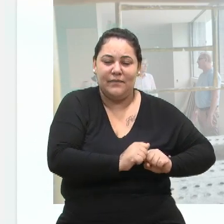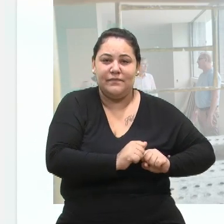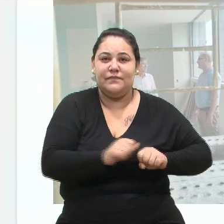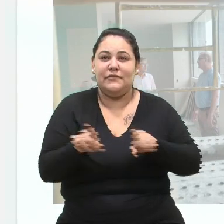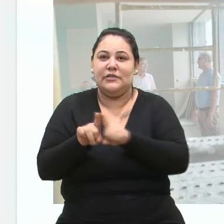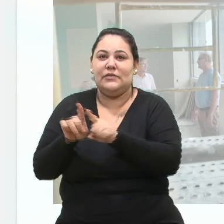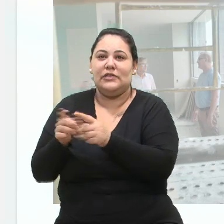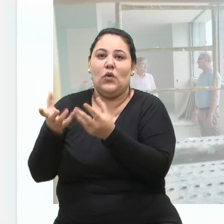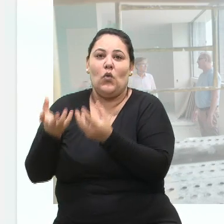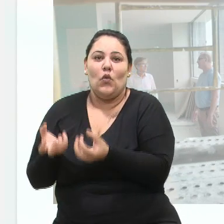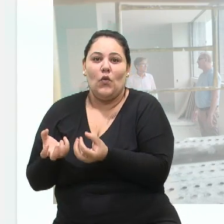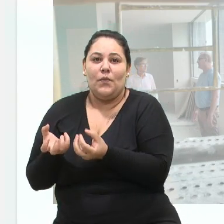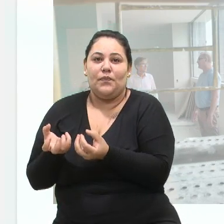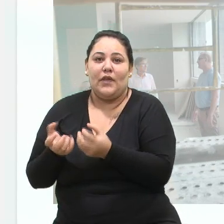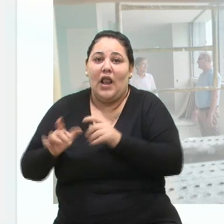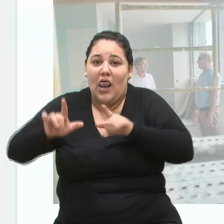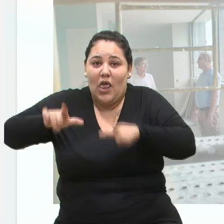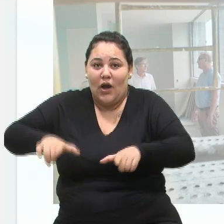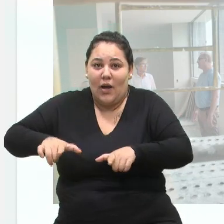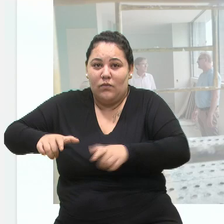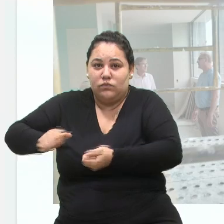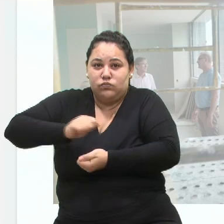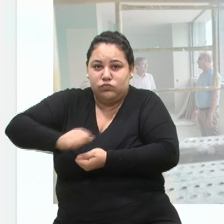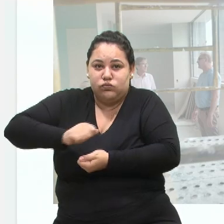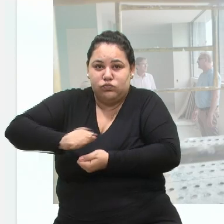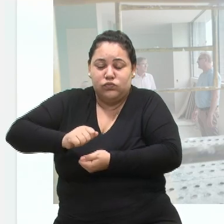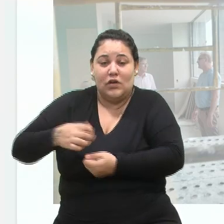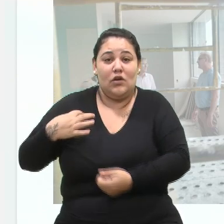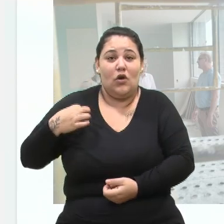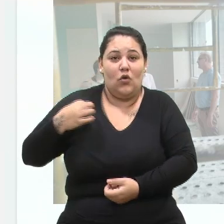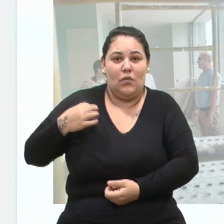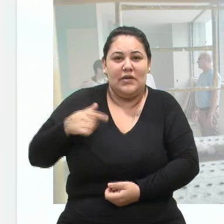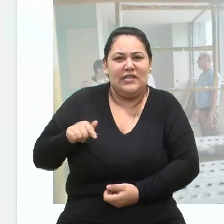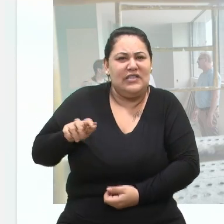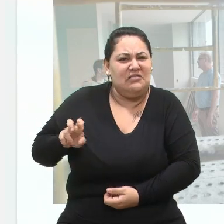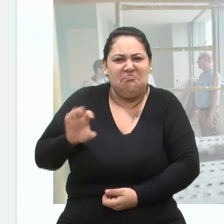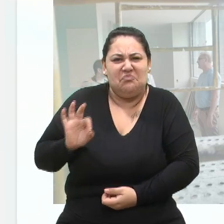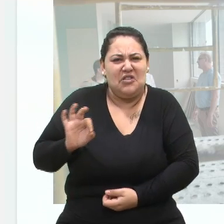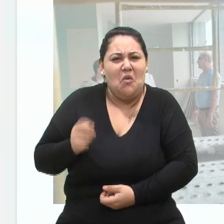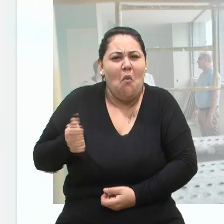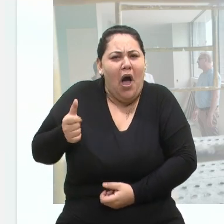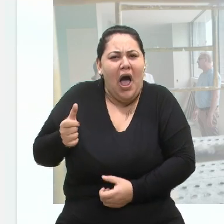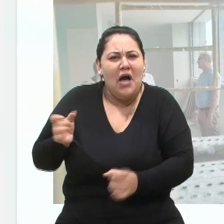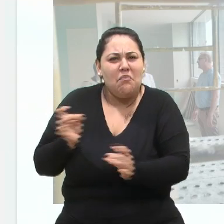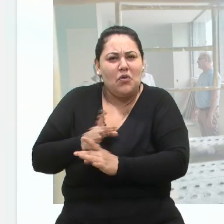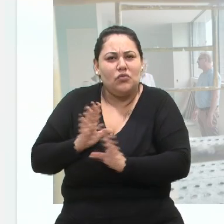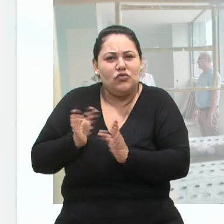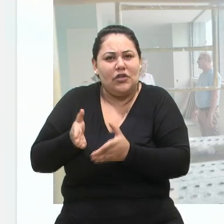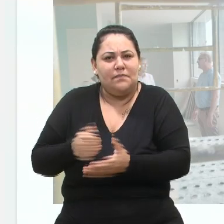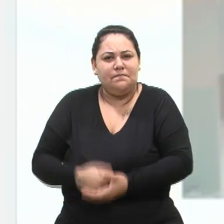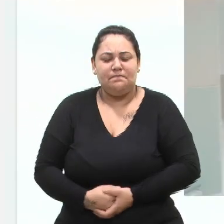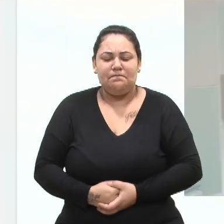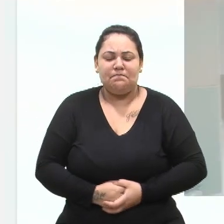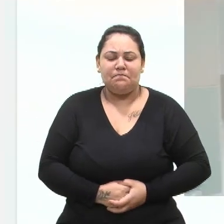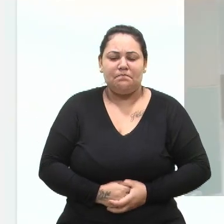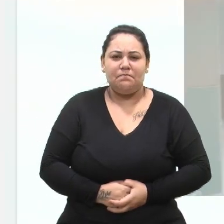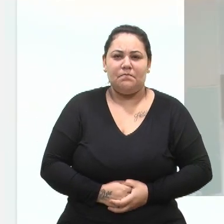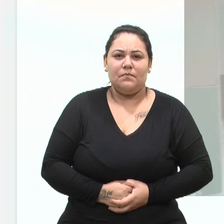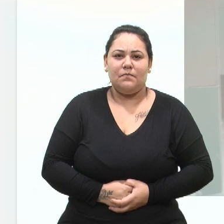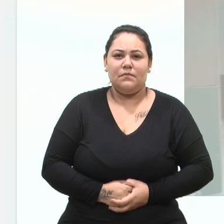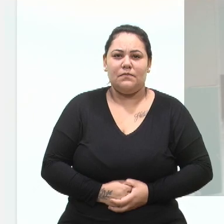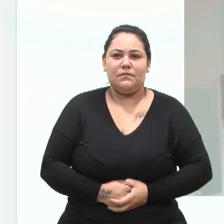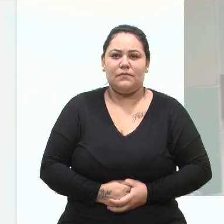ser a parte da lavanderia. Então já está 75% pronto. Eles fizeram um